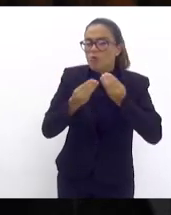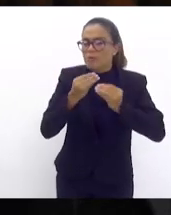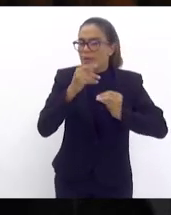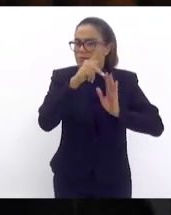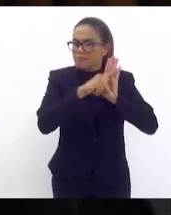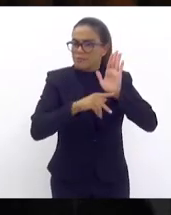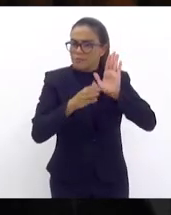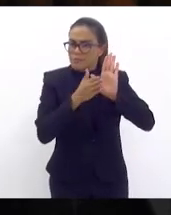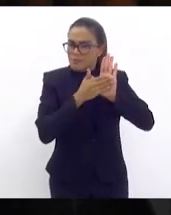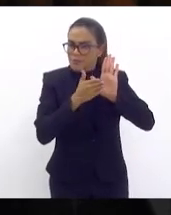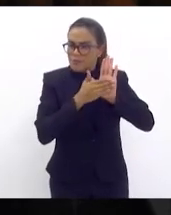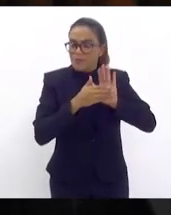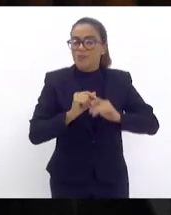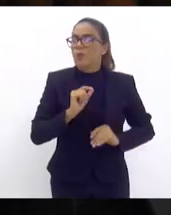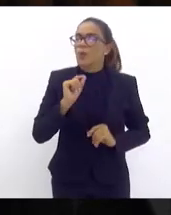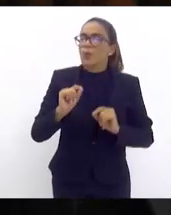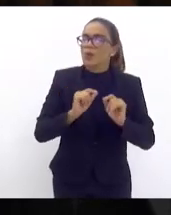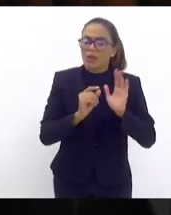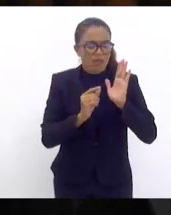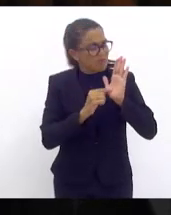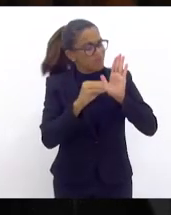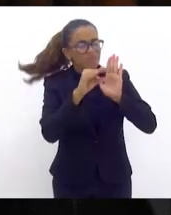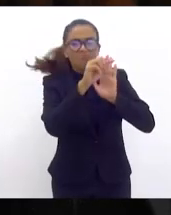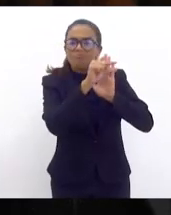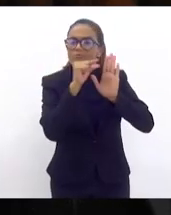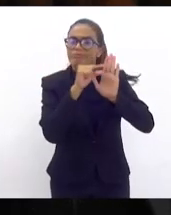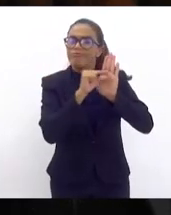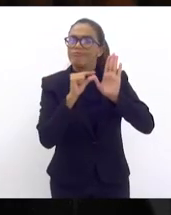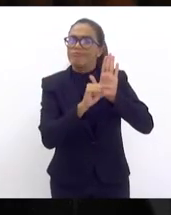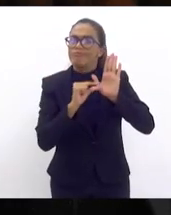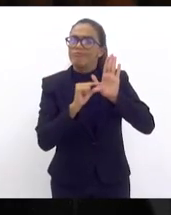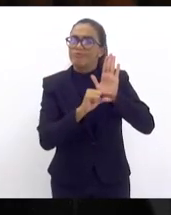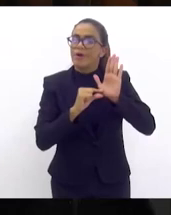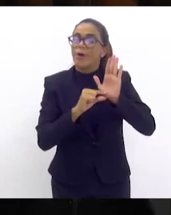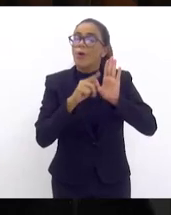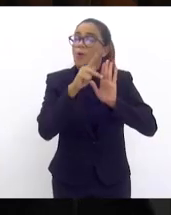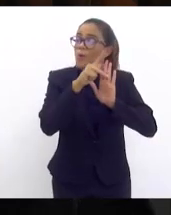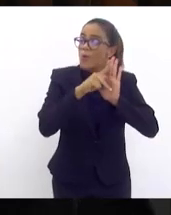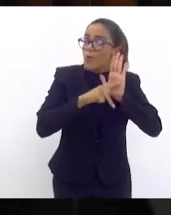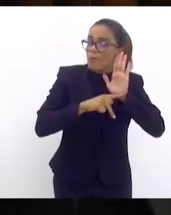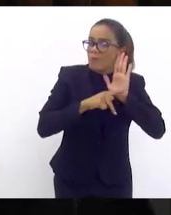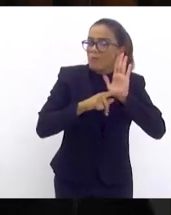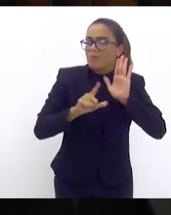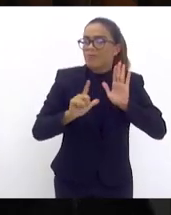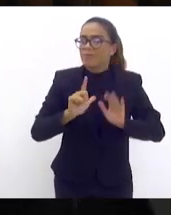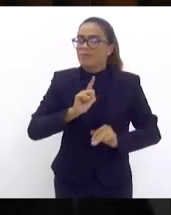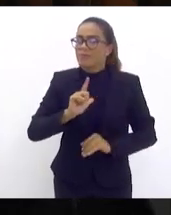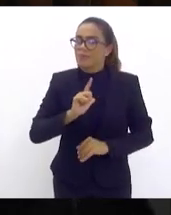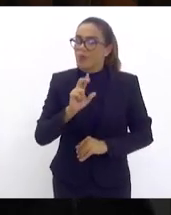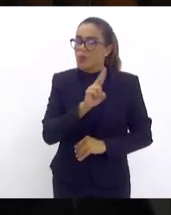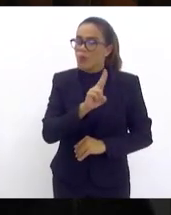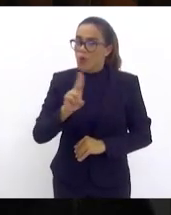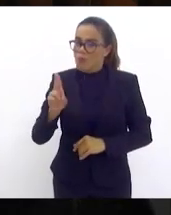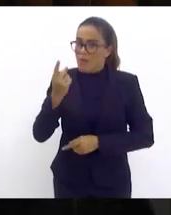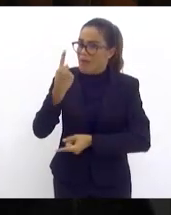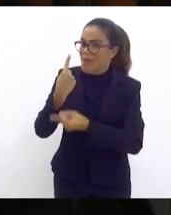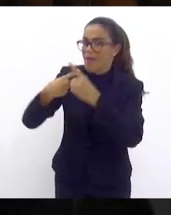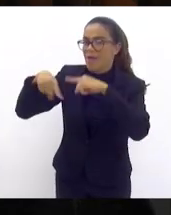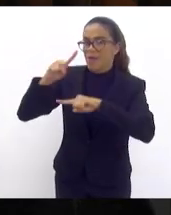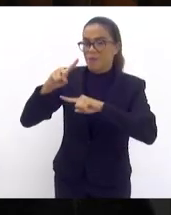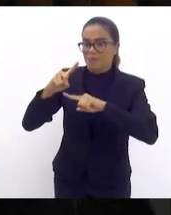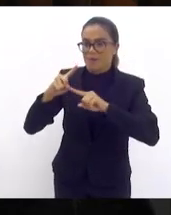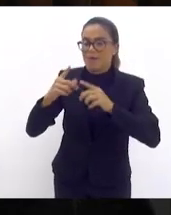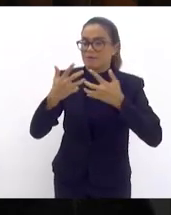esse projeto trata de um programa chamado Recupera Petrópolis